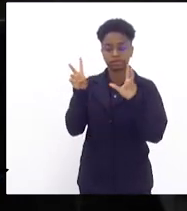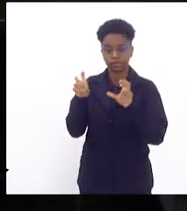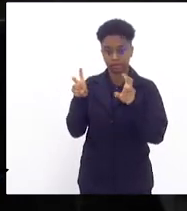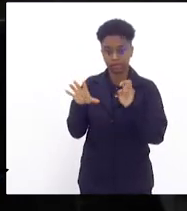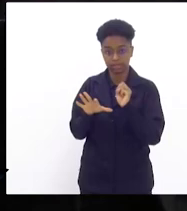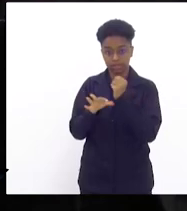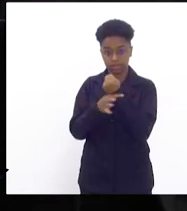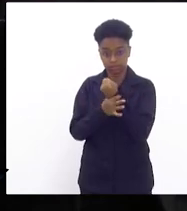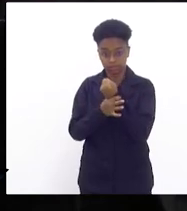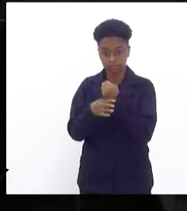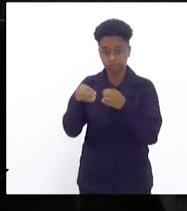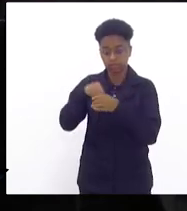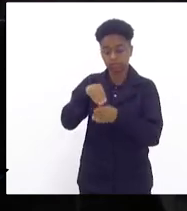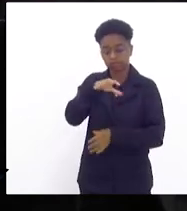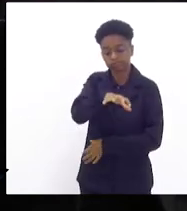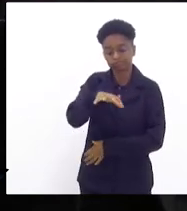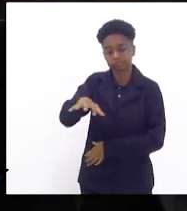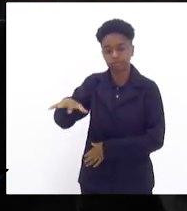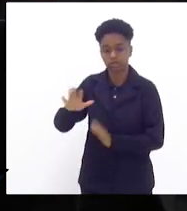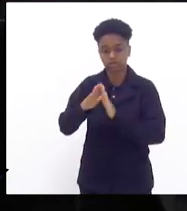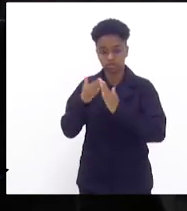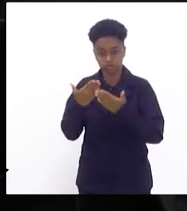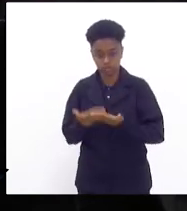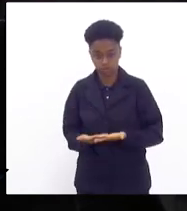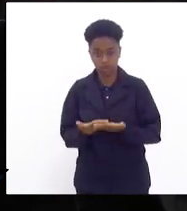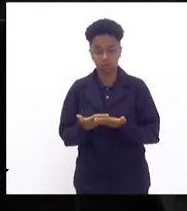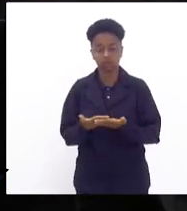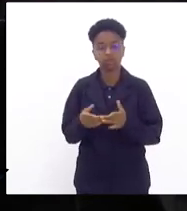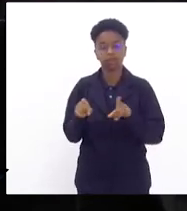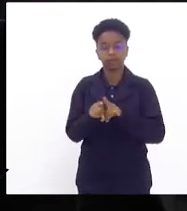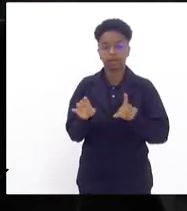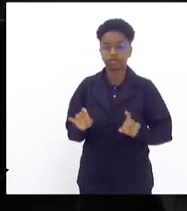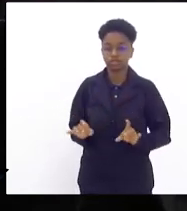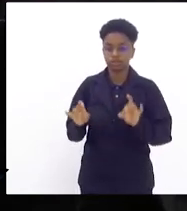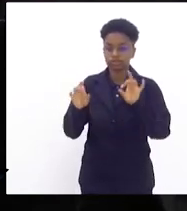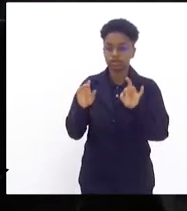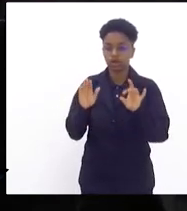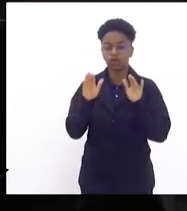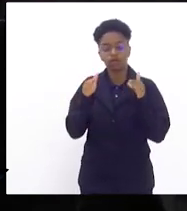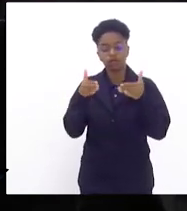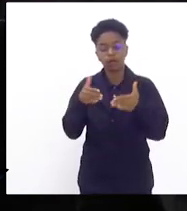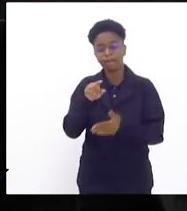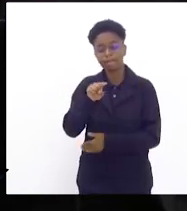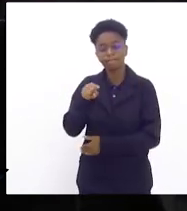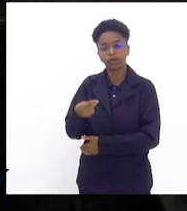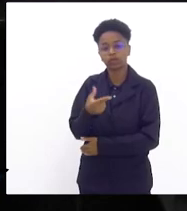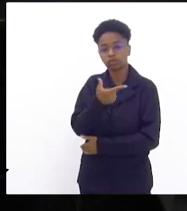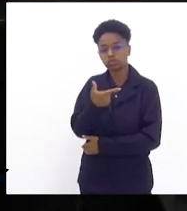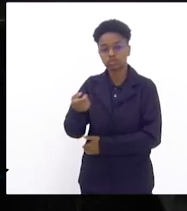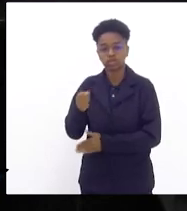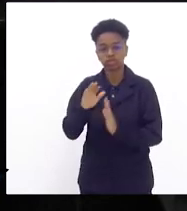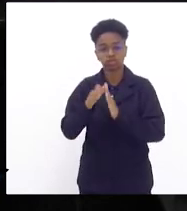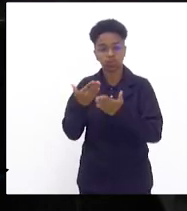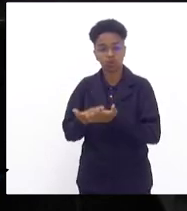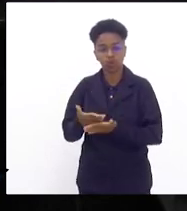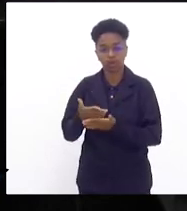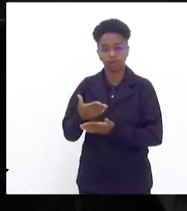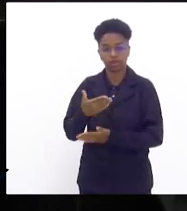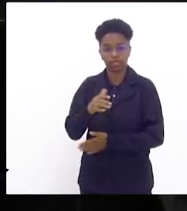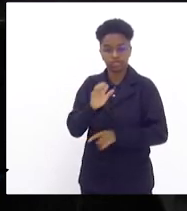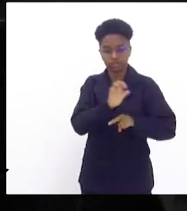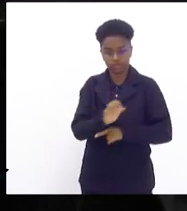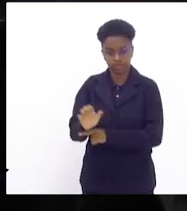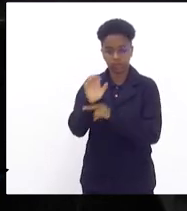nas nossas unidades escolares. e falo aqui, em especial, das mais de 1.200 escolas estaduais